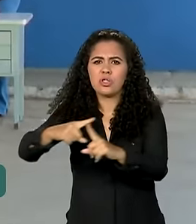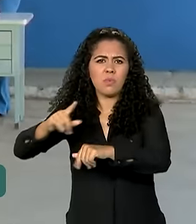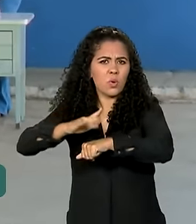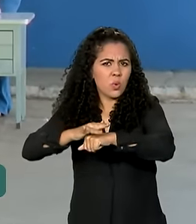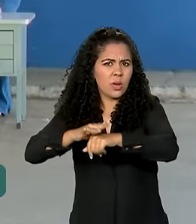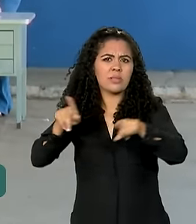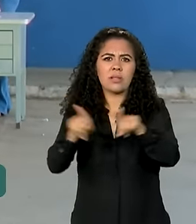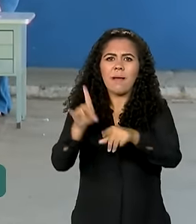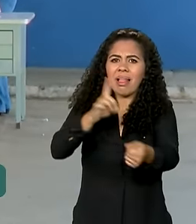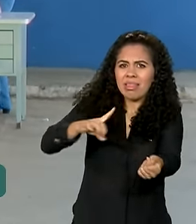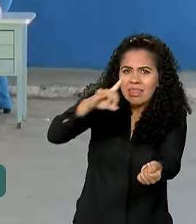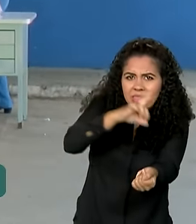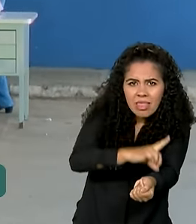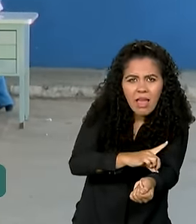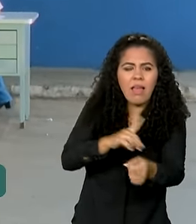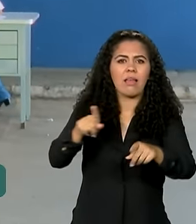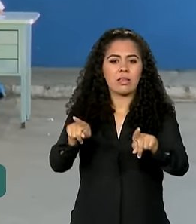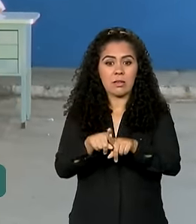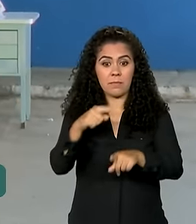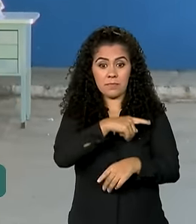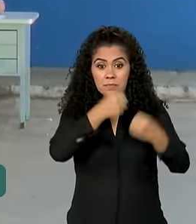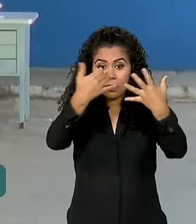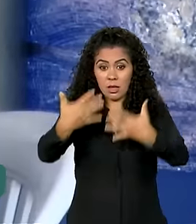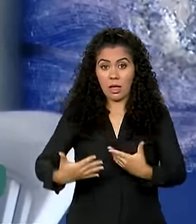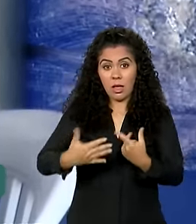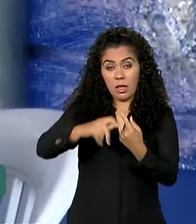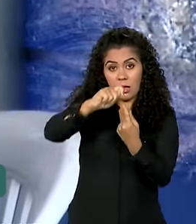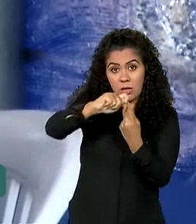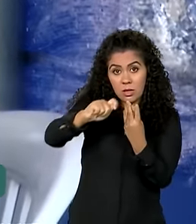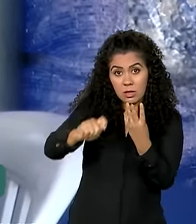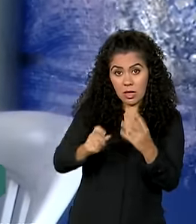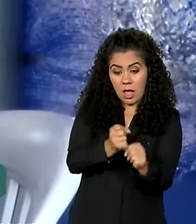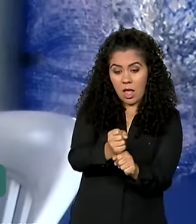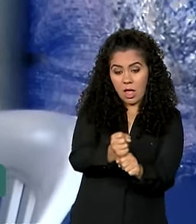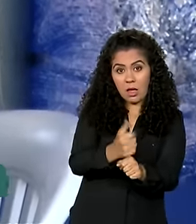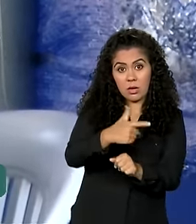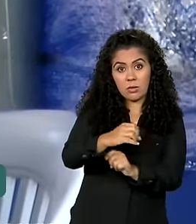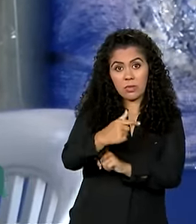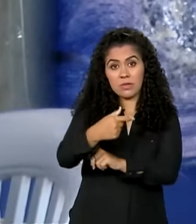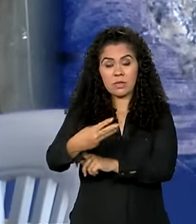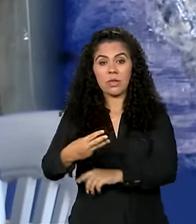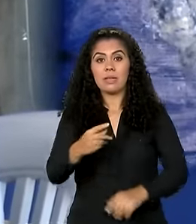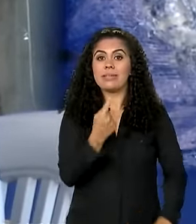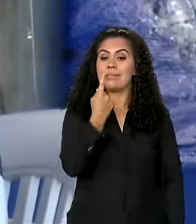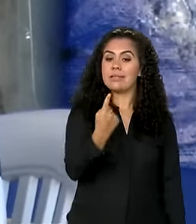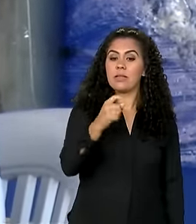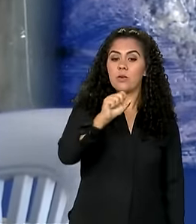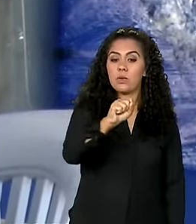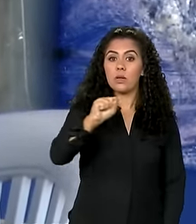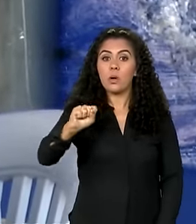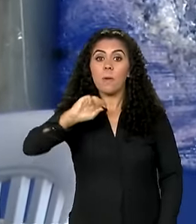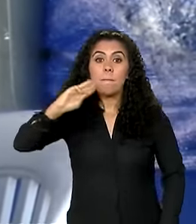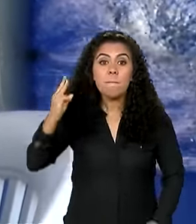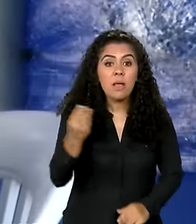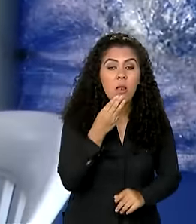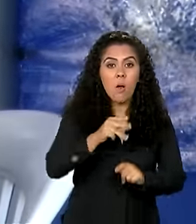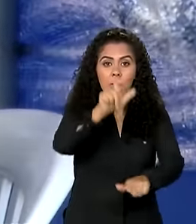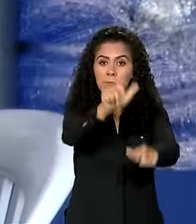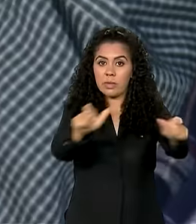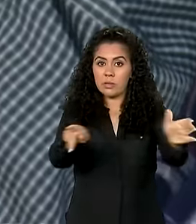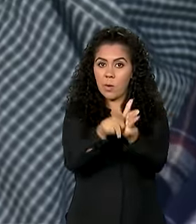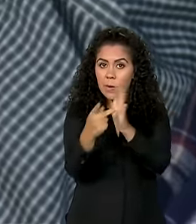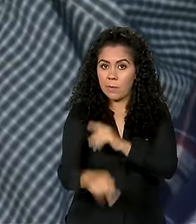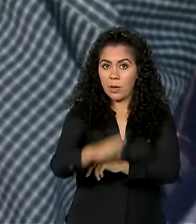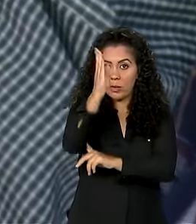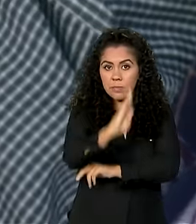Assim como Gilvan, até o primeiro trimestre de 2023, 188 milhões de brasileiros já haviam